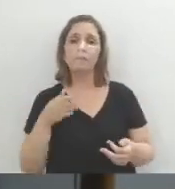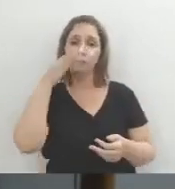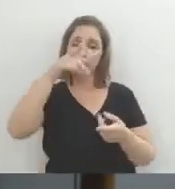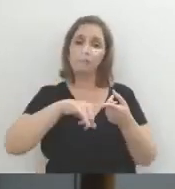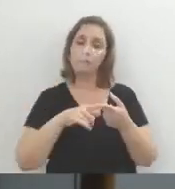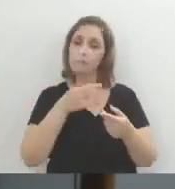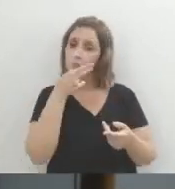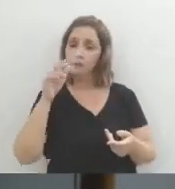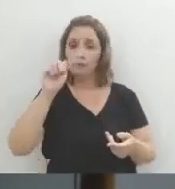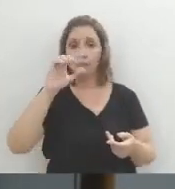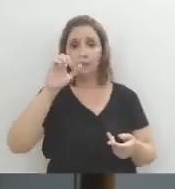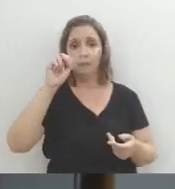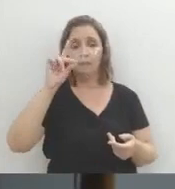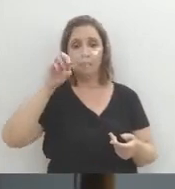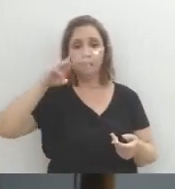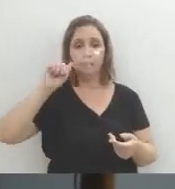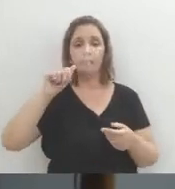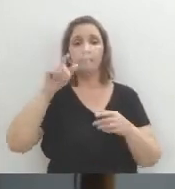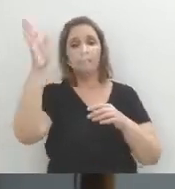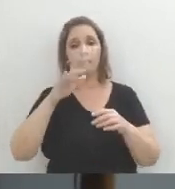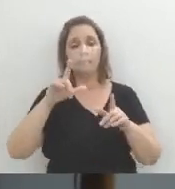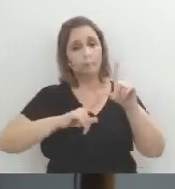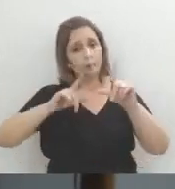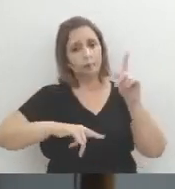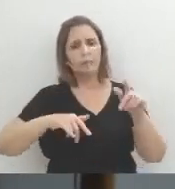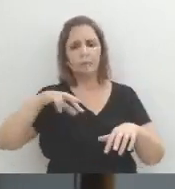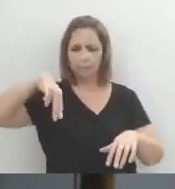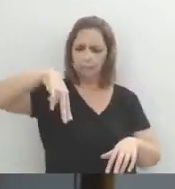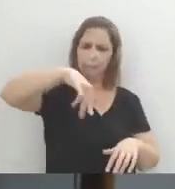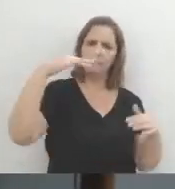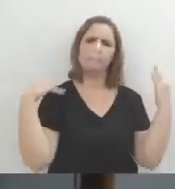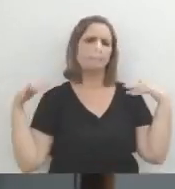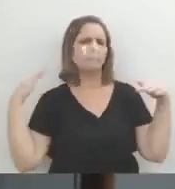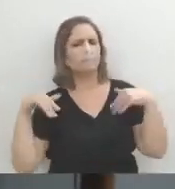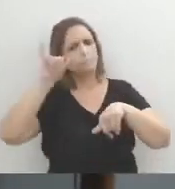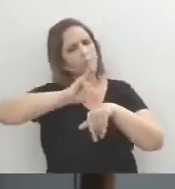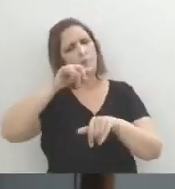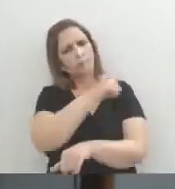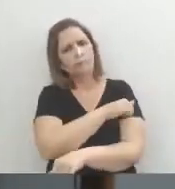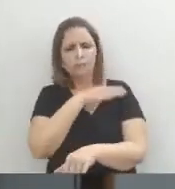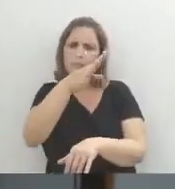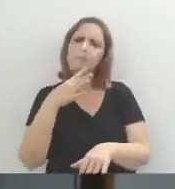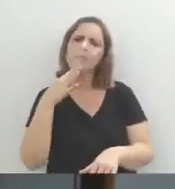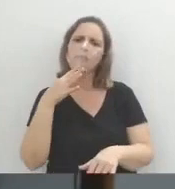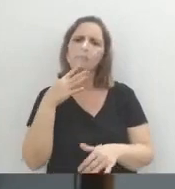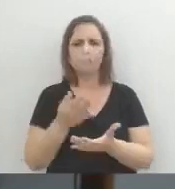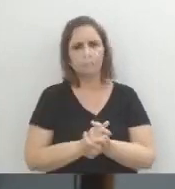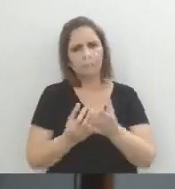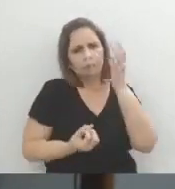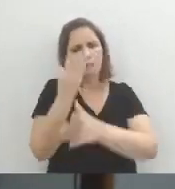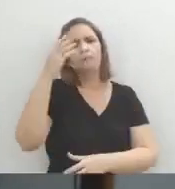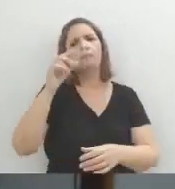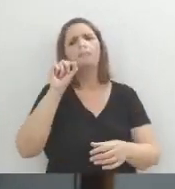Academia Brasileira de Letras, né? Você é a pé por ali, passeando pelo centro do Rio, você chega lá e vai conhecer a Academia criada por